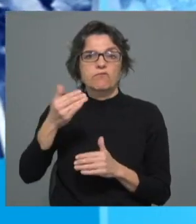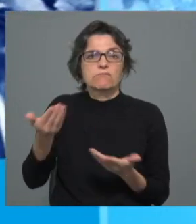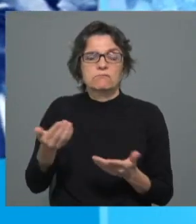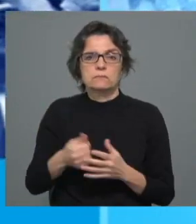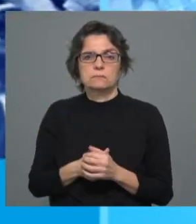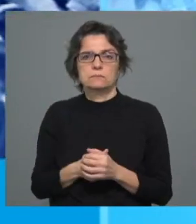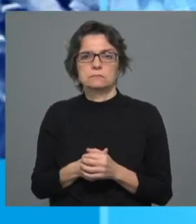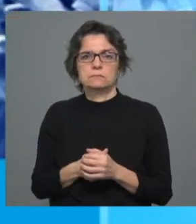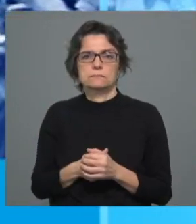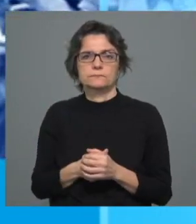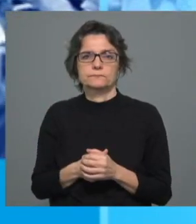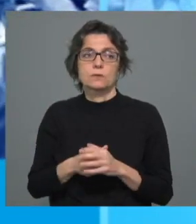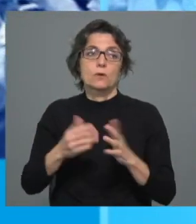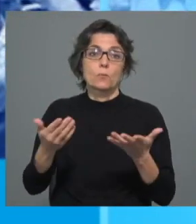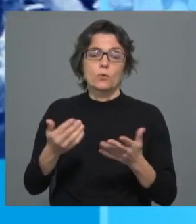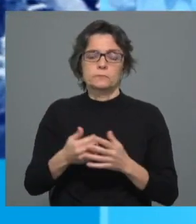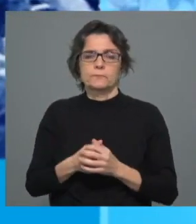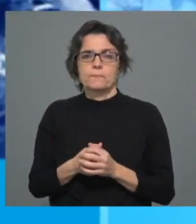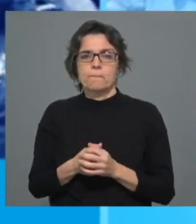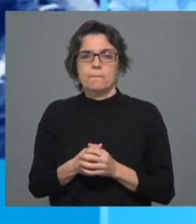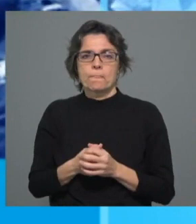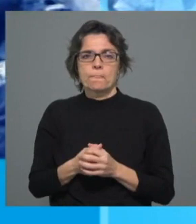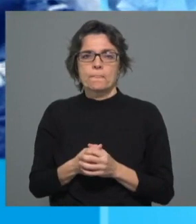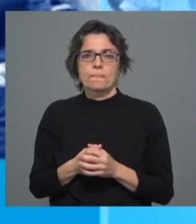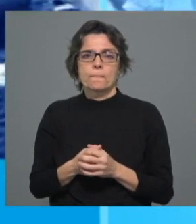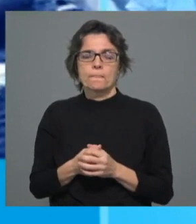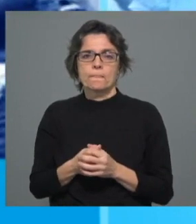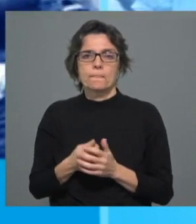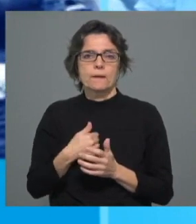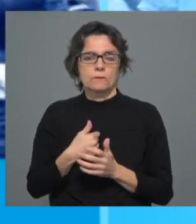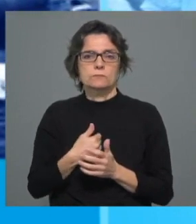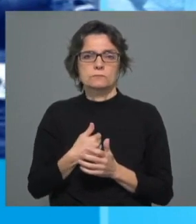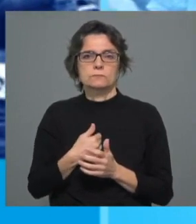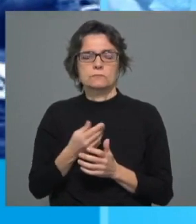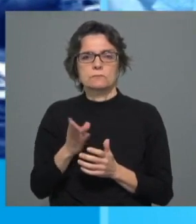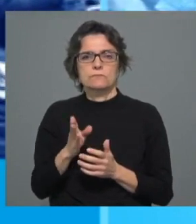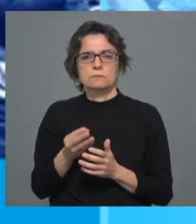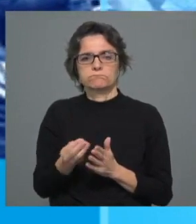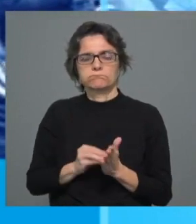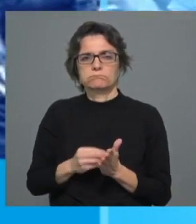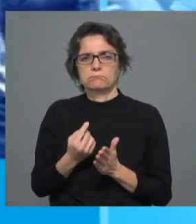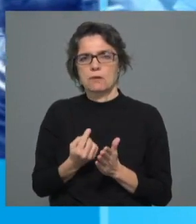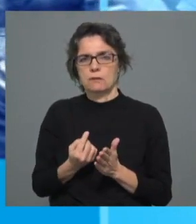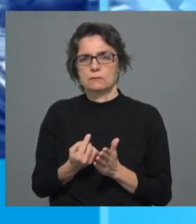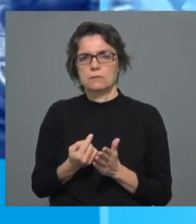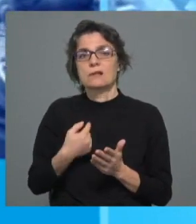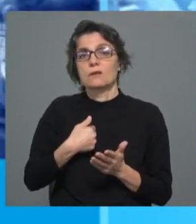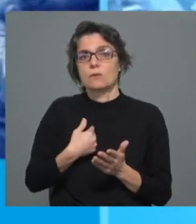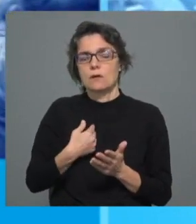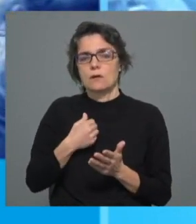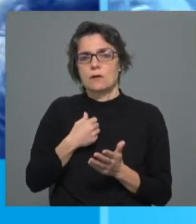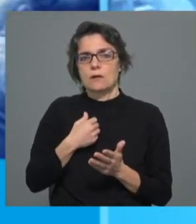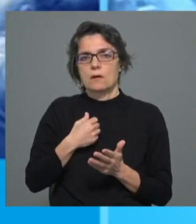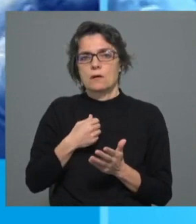até escrevi algumas considerações sobre isso, enfim, ainda não li na íntegra o